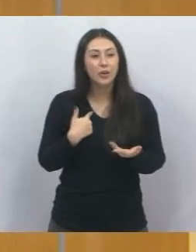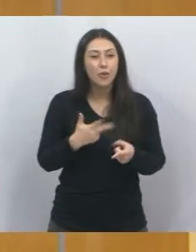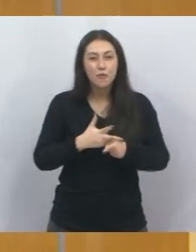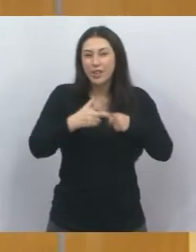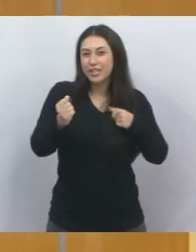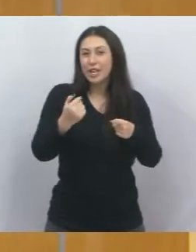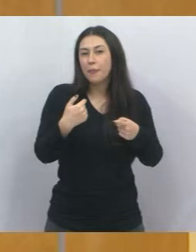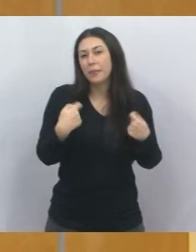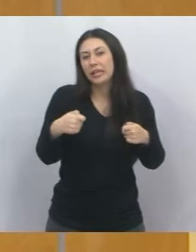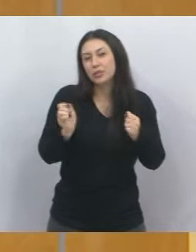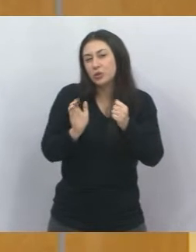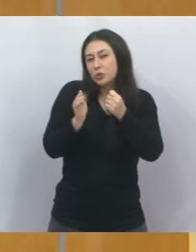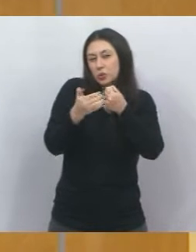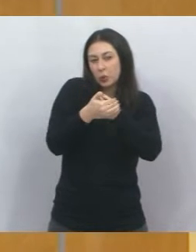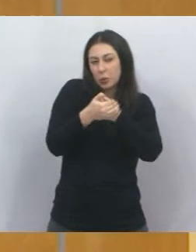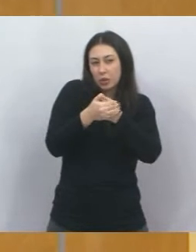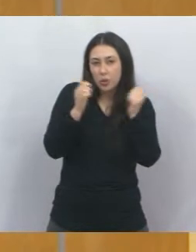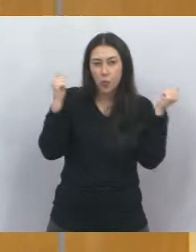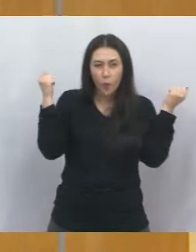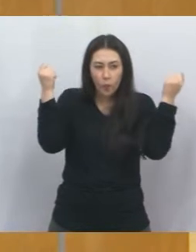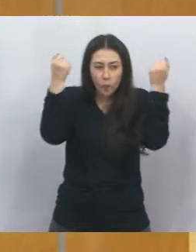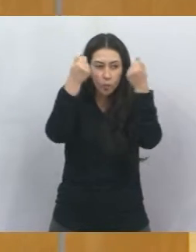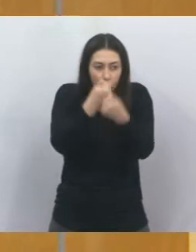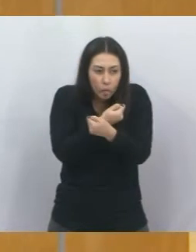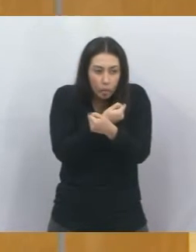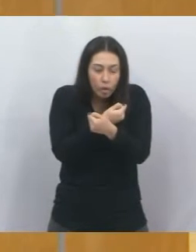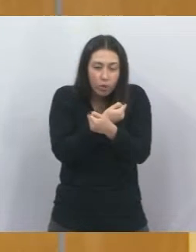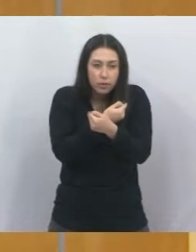esconder atrás de uma capa preta?